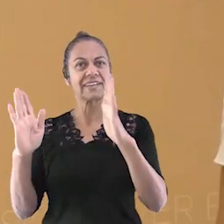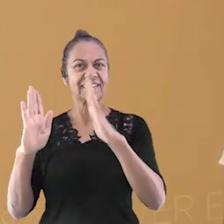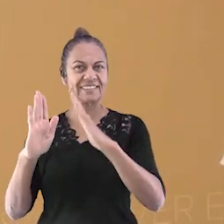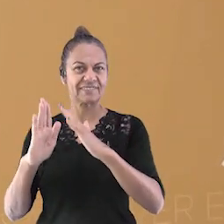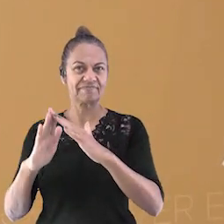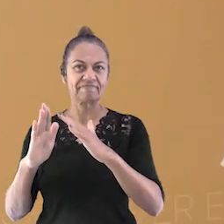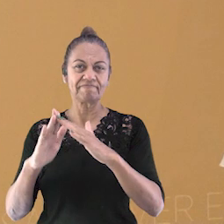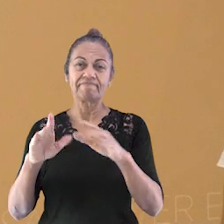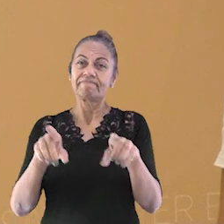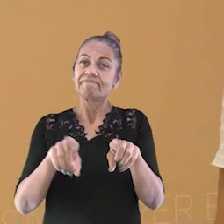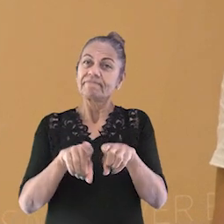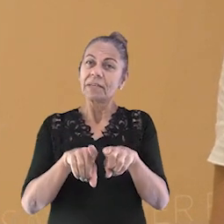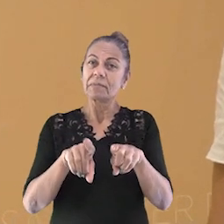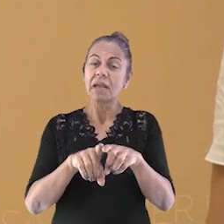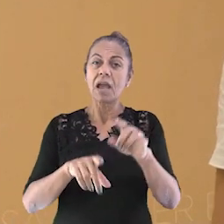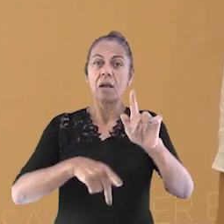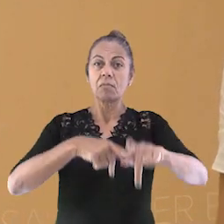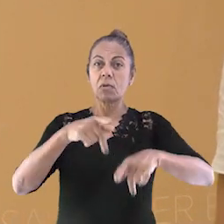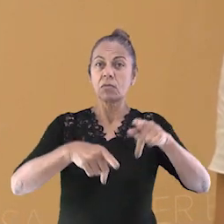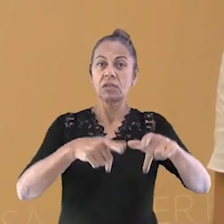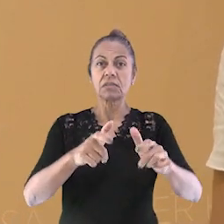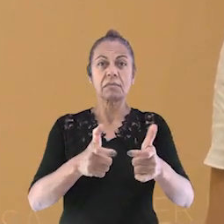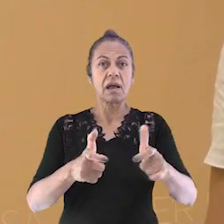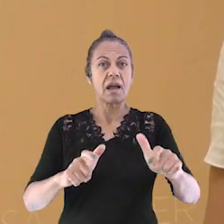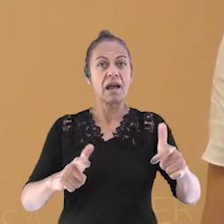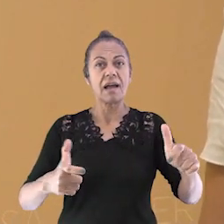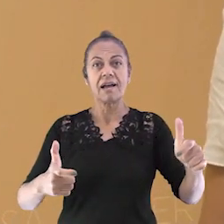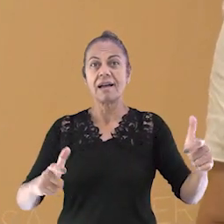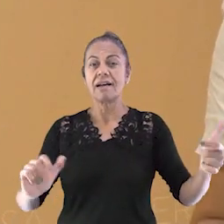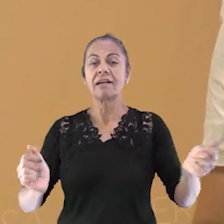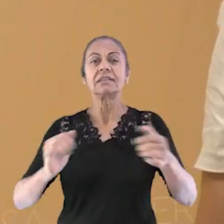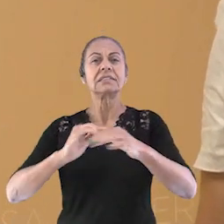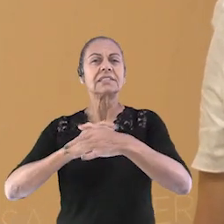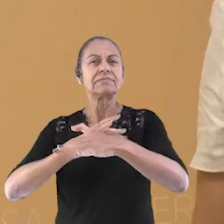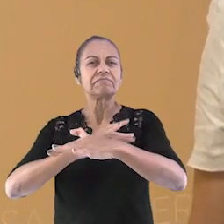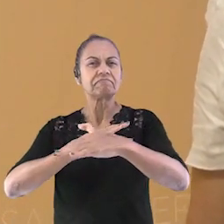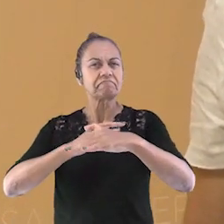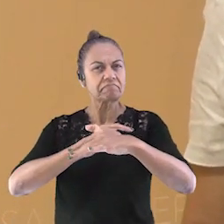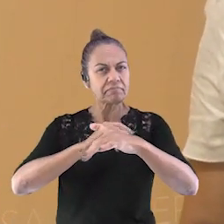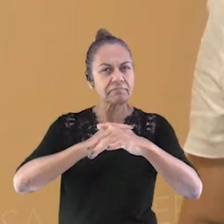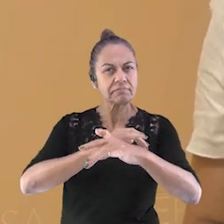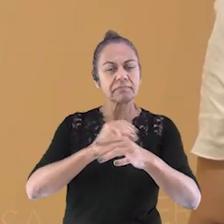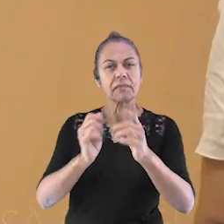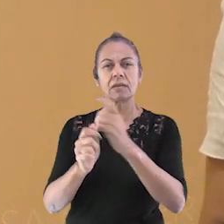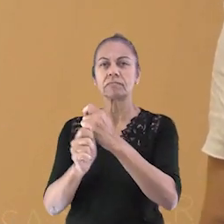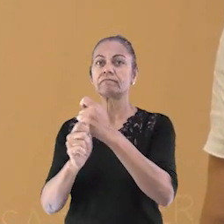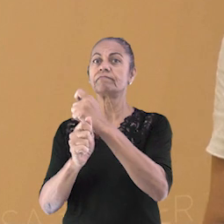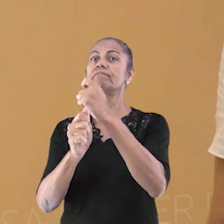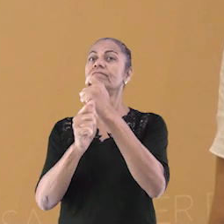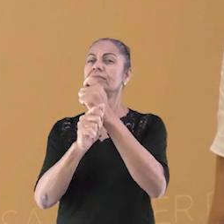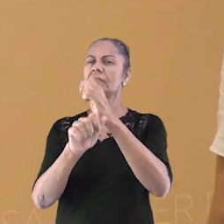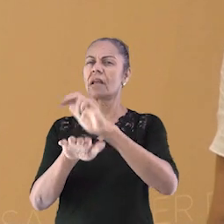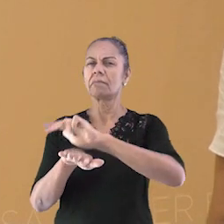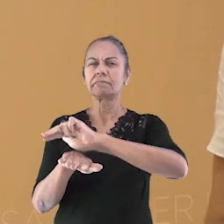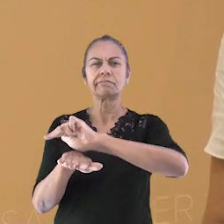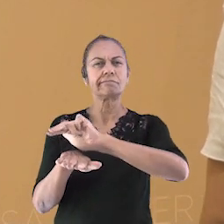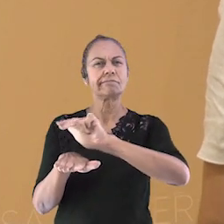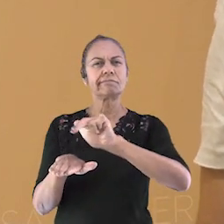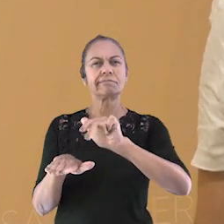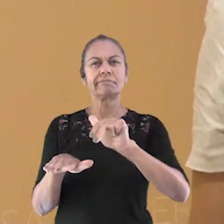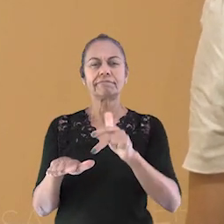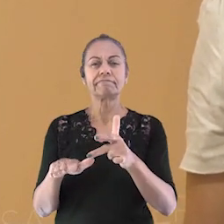muda a infraestrutura das cidades. Nessa aula, nós iremos aprender o porquê. A dinâmica populacional